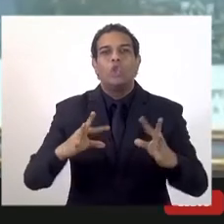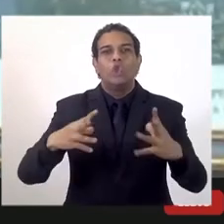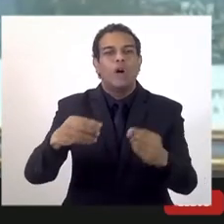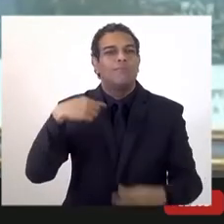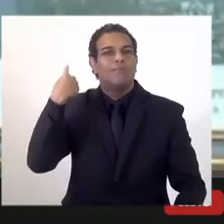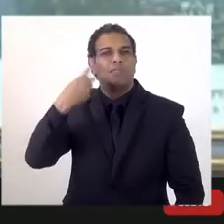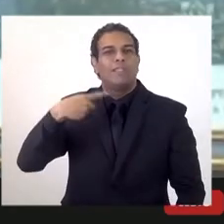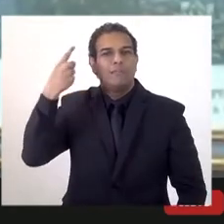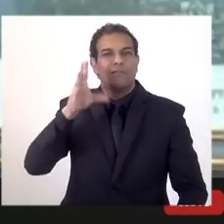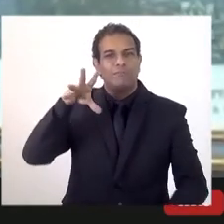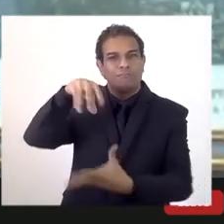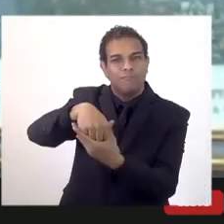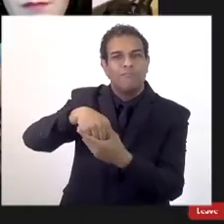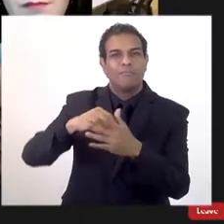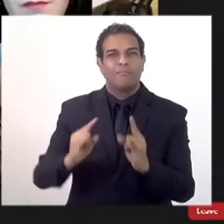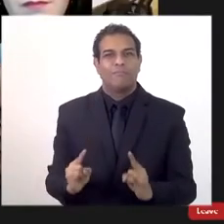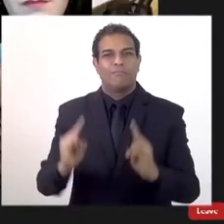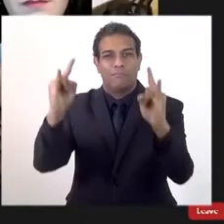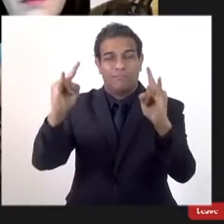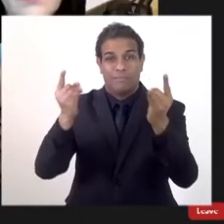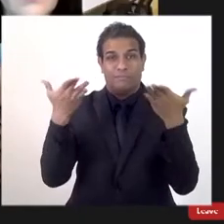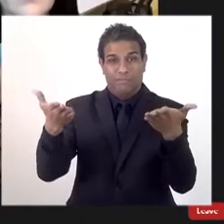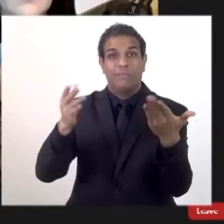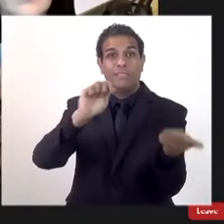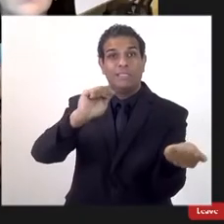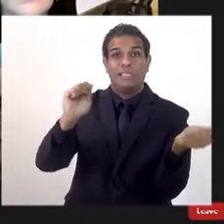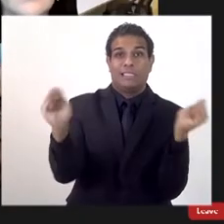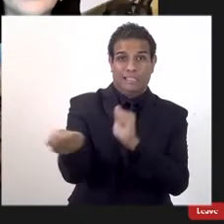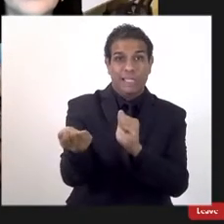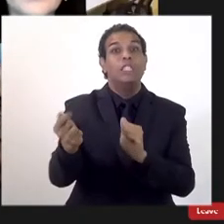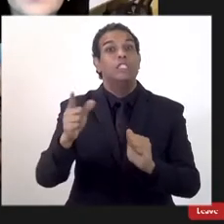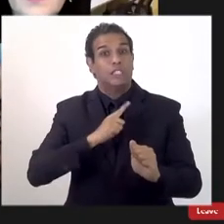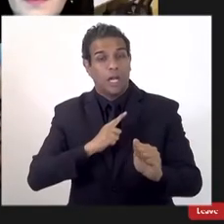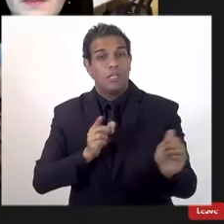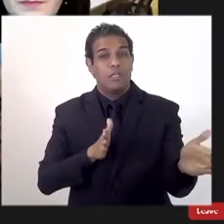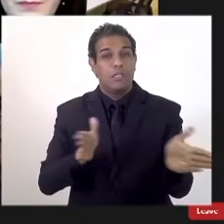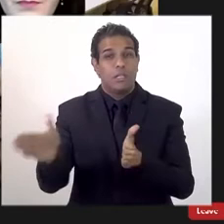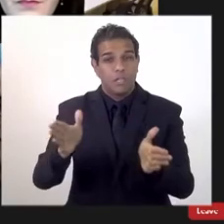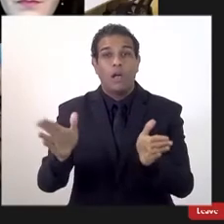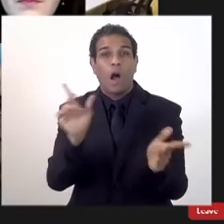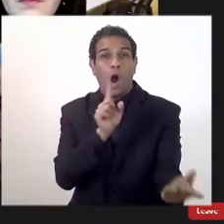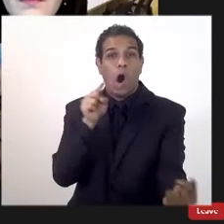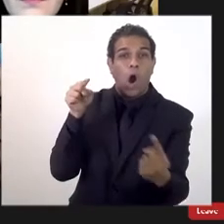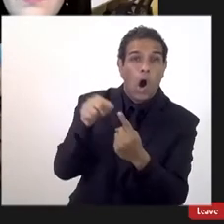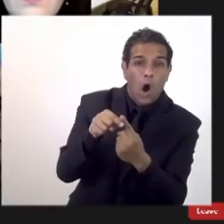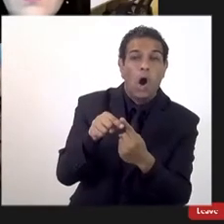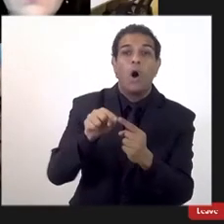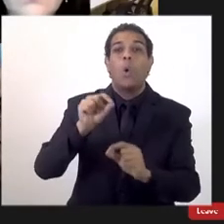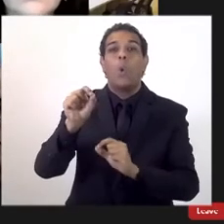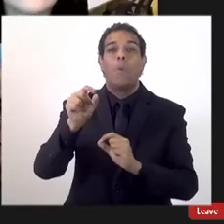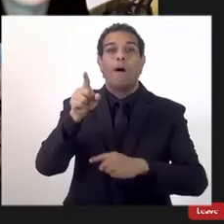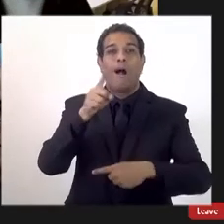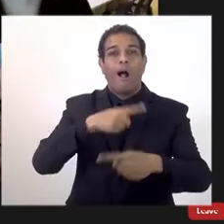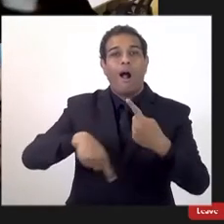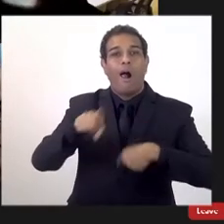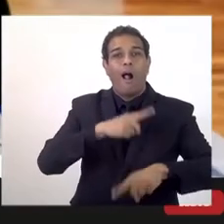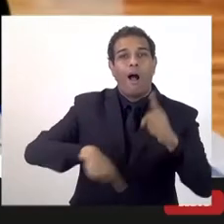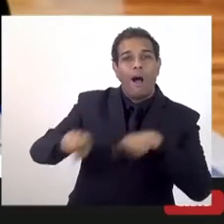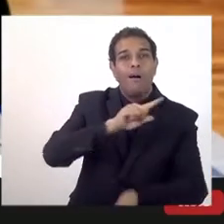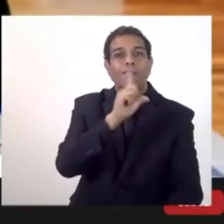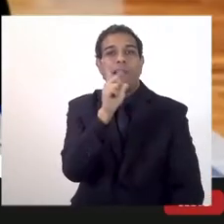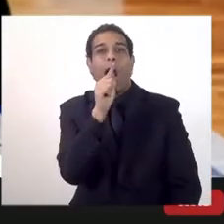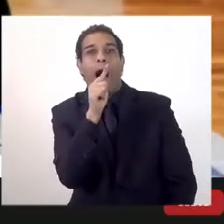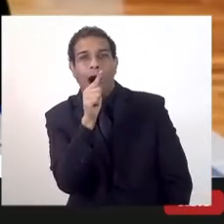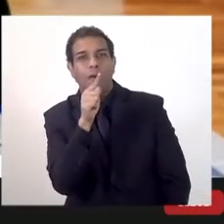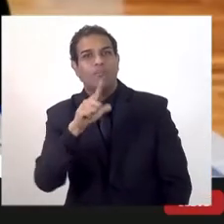todo o prédio está adaptado, nós estamos hoje no prédio utilizando água aqui de reuso, filtrando